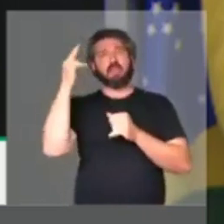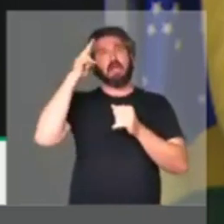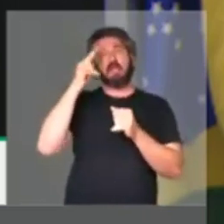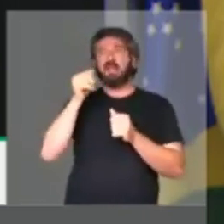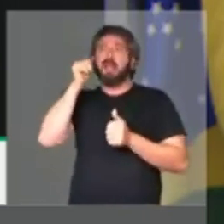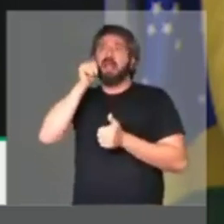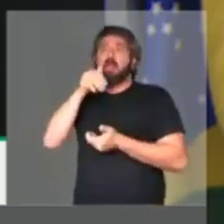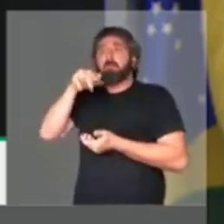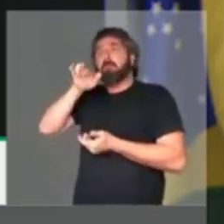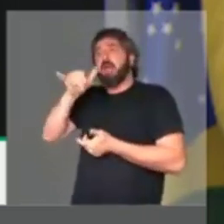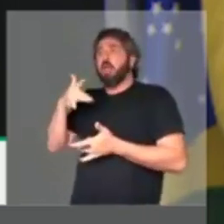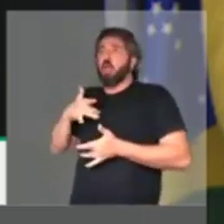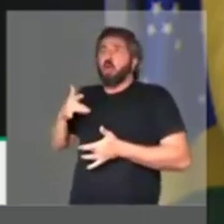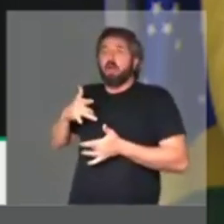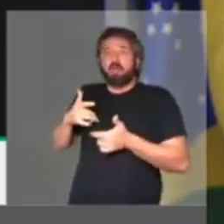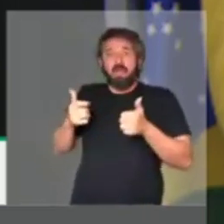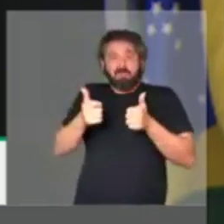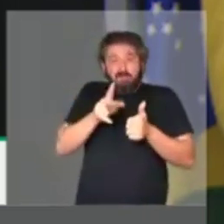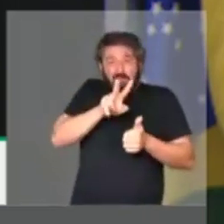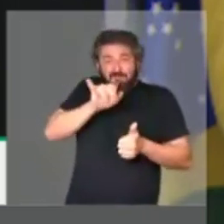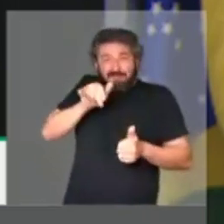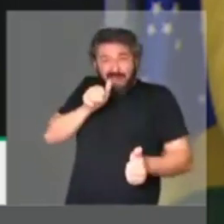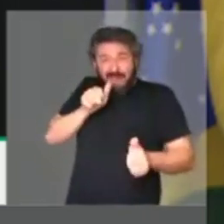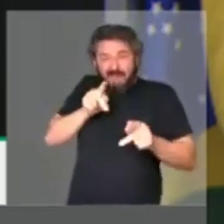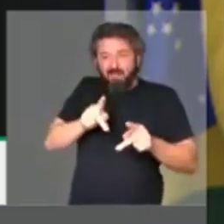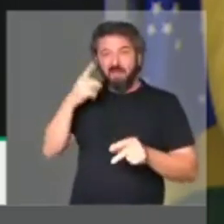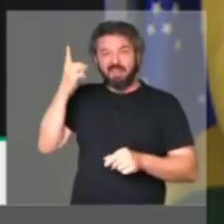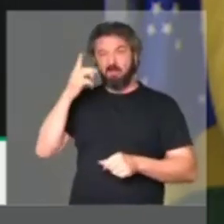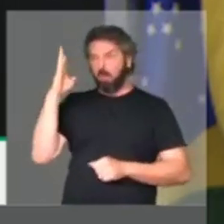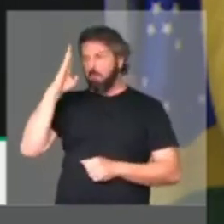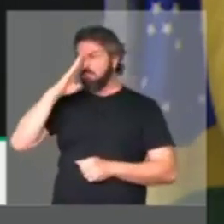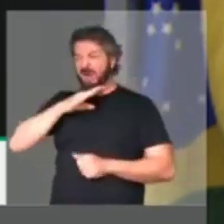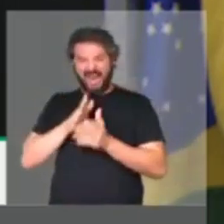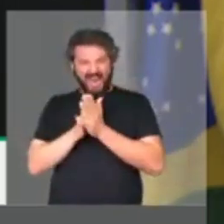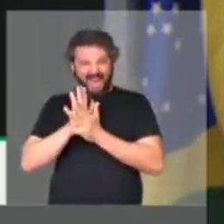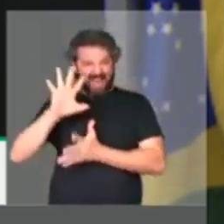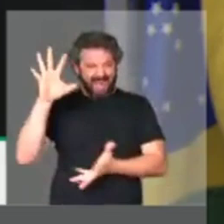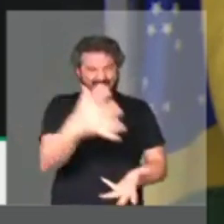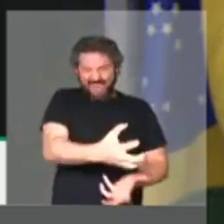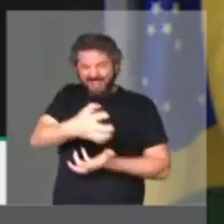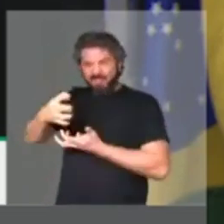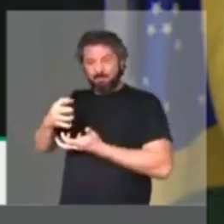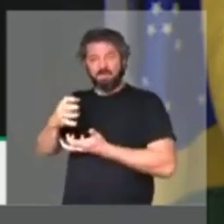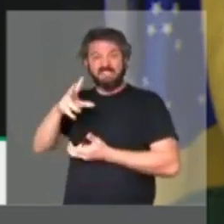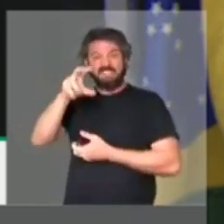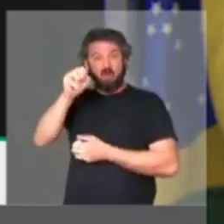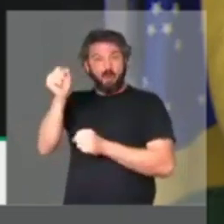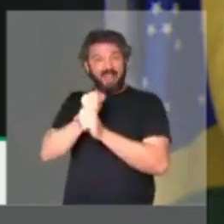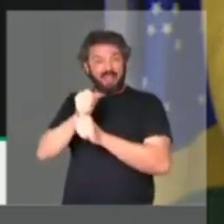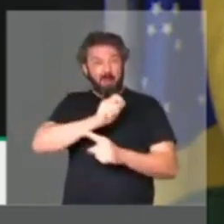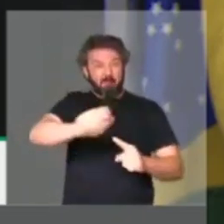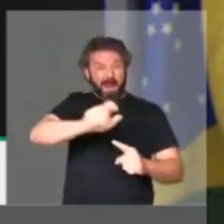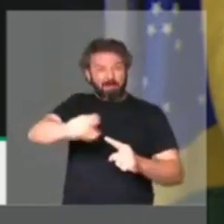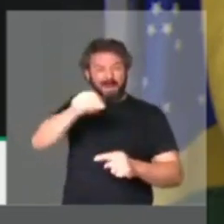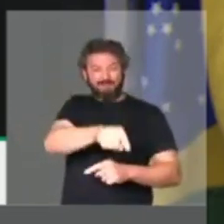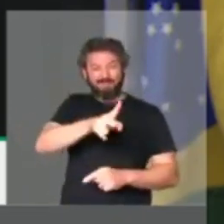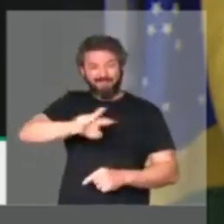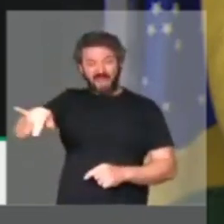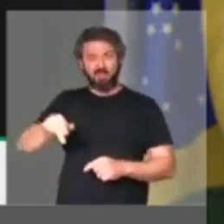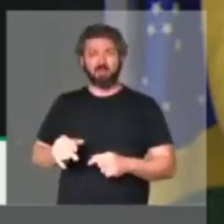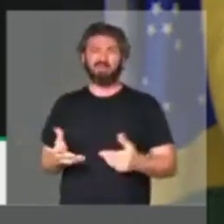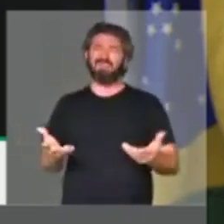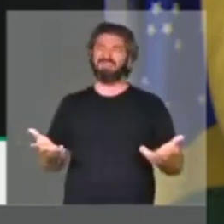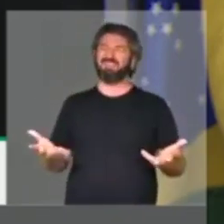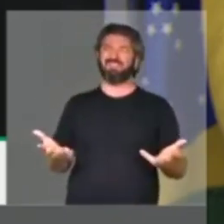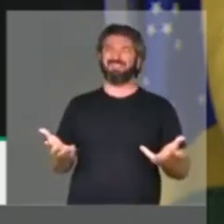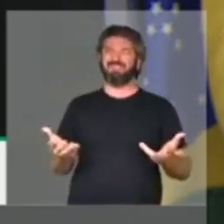como a dona Maria, tadinha, estava tão perto de se aposentar e os deputados malvadões foram lá e incluíram 50 anos de contribuição para a dona Maria. Então